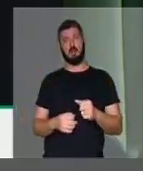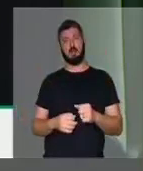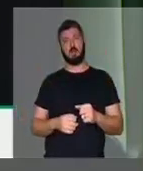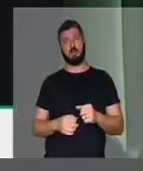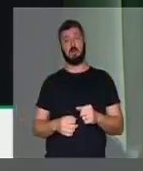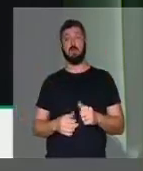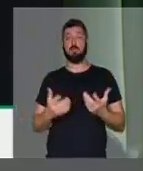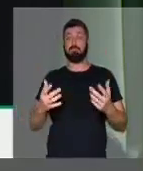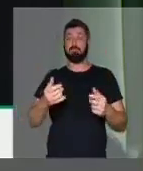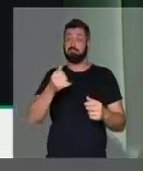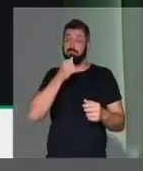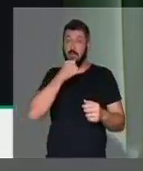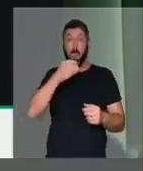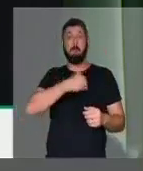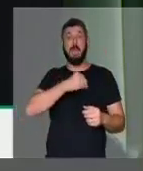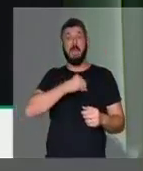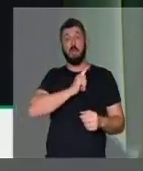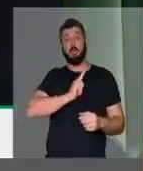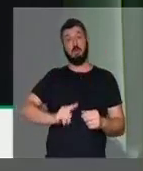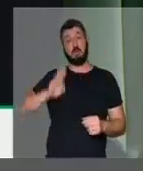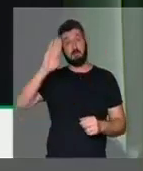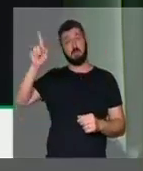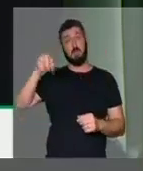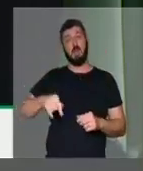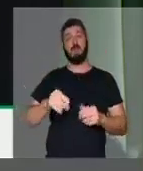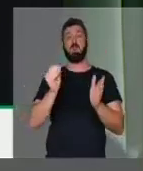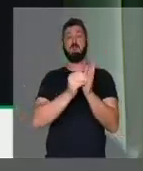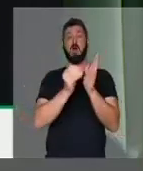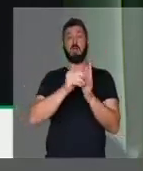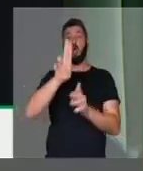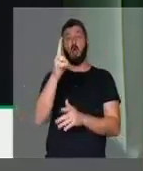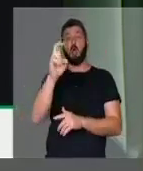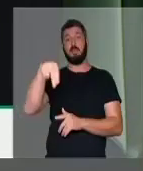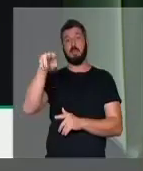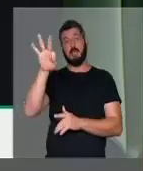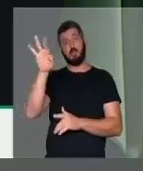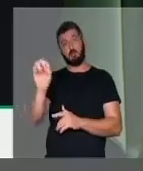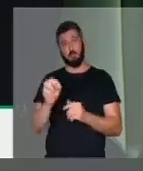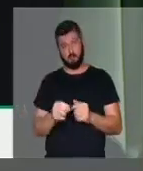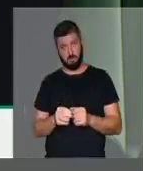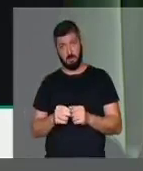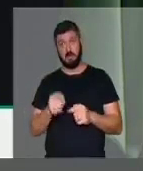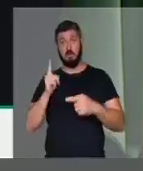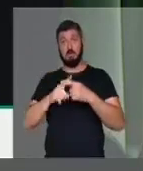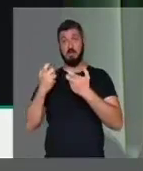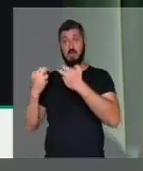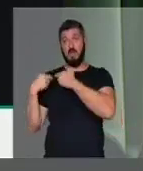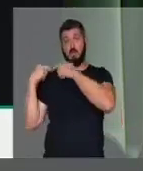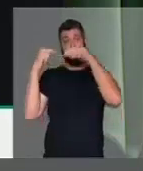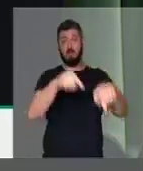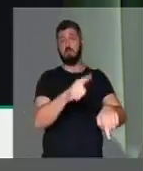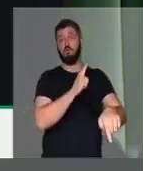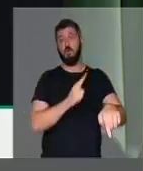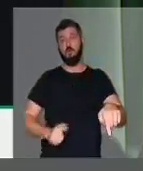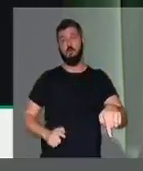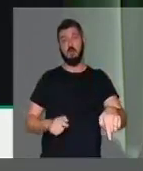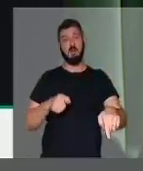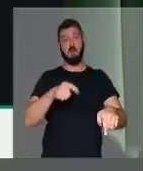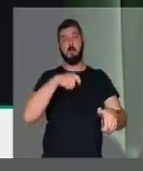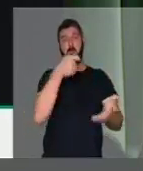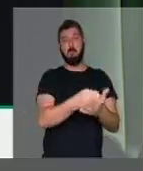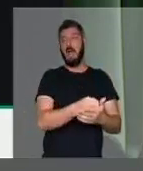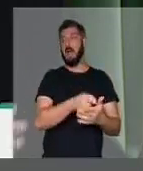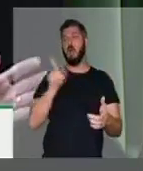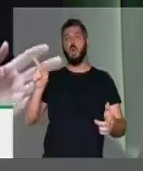infelizmente, peca nesse quesito. O governo federal quer empurrar uma reforma da Previdência para transferir para o trabalhador brasileiro a conta da sua